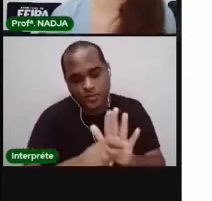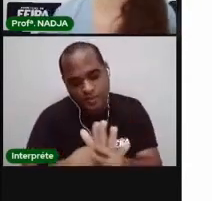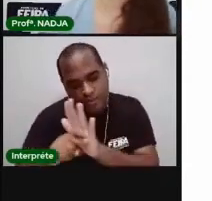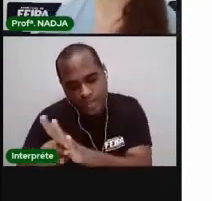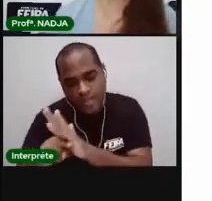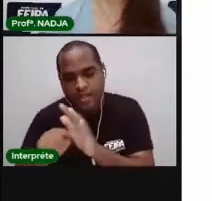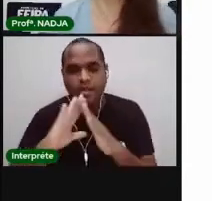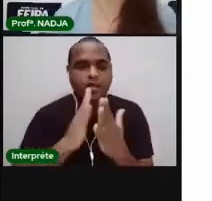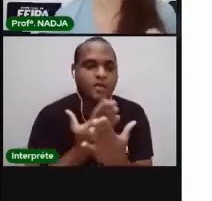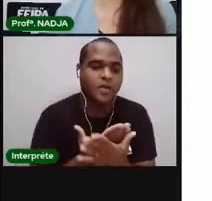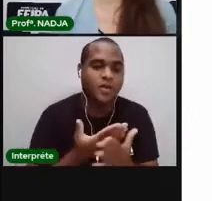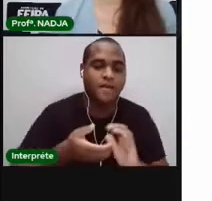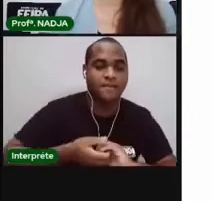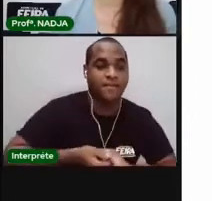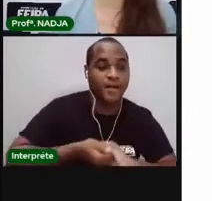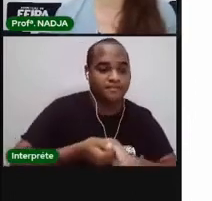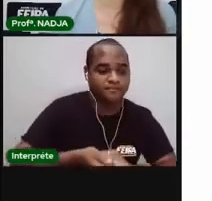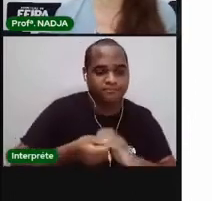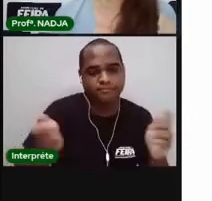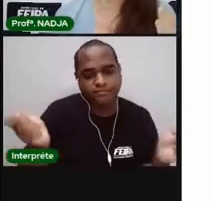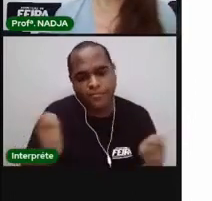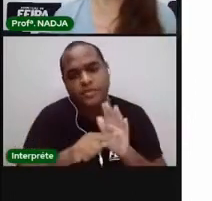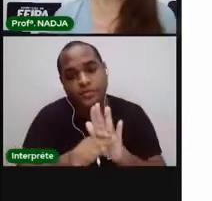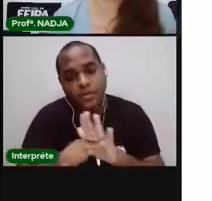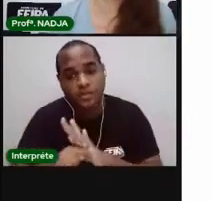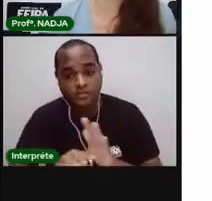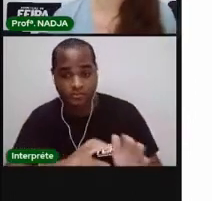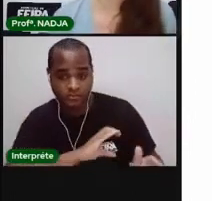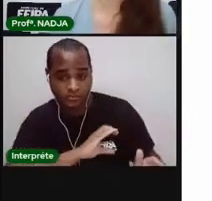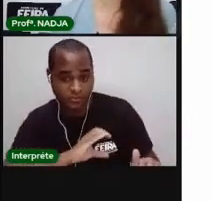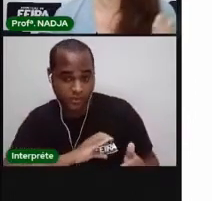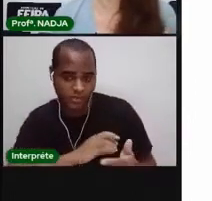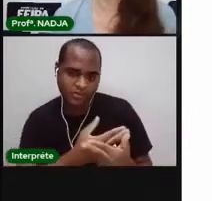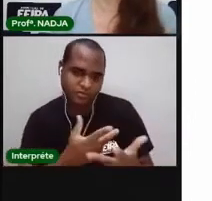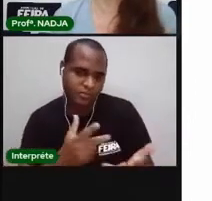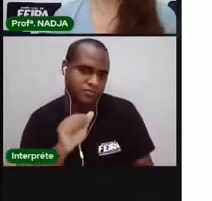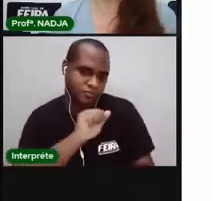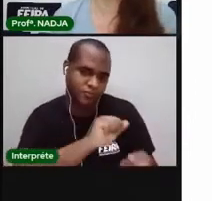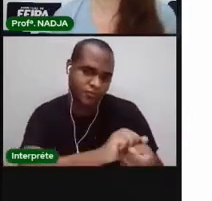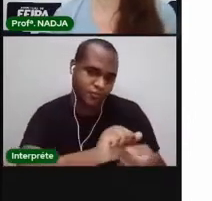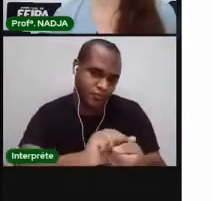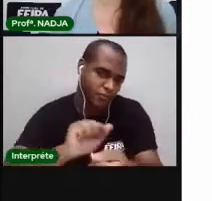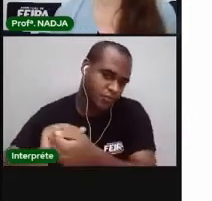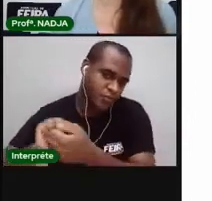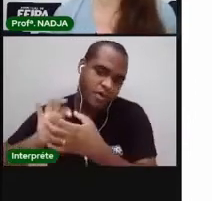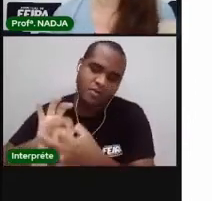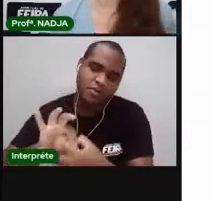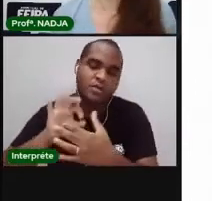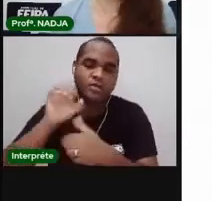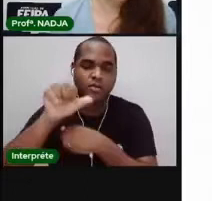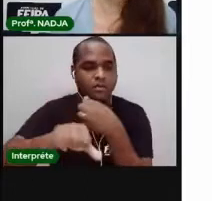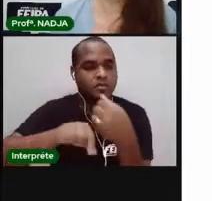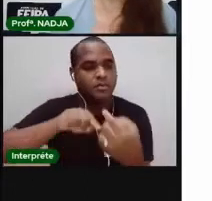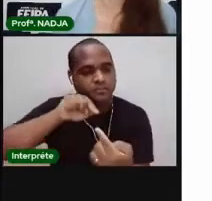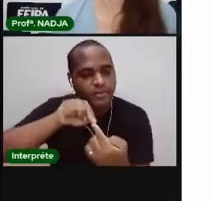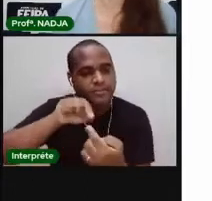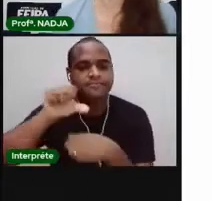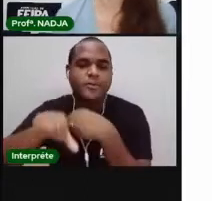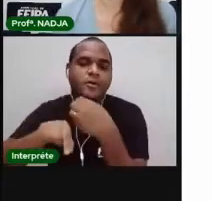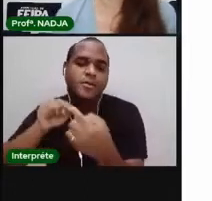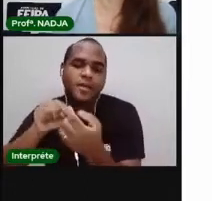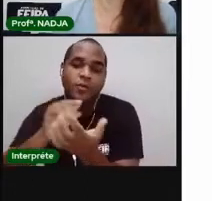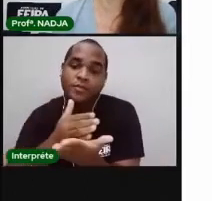A escola está de mãos dadas com vocês. Os colegas também. Você precisará se adaptar a esse novo